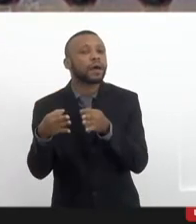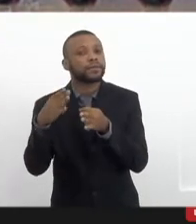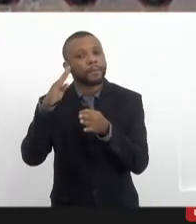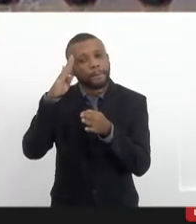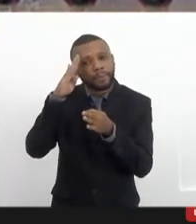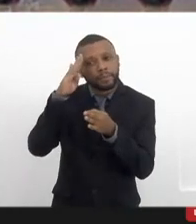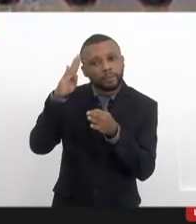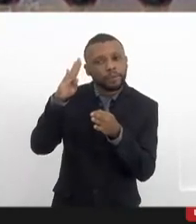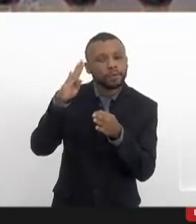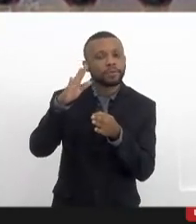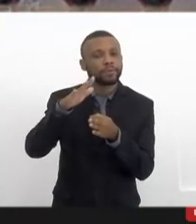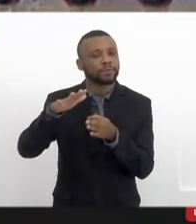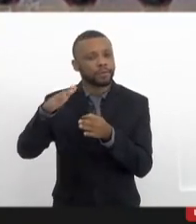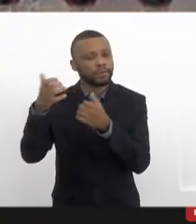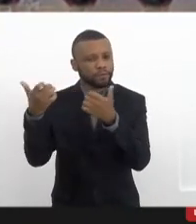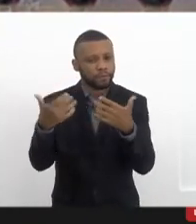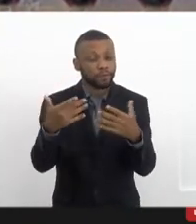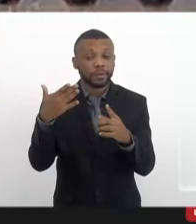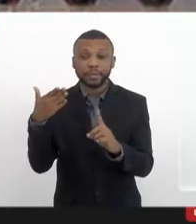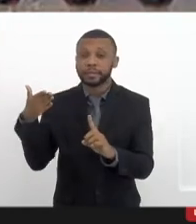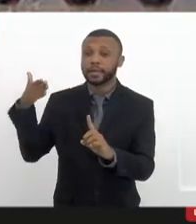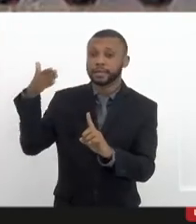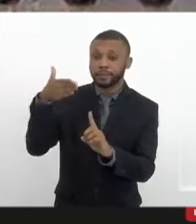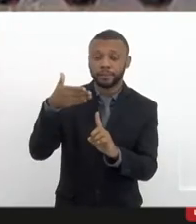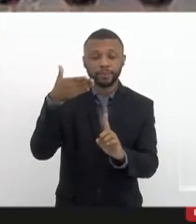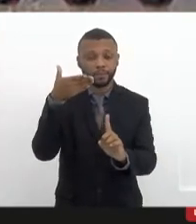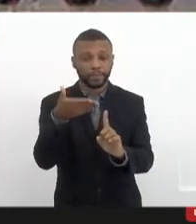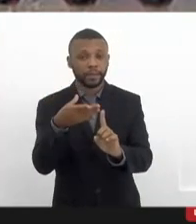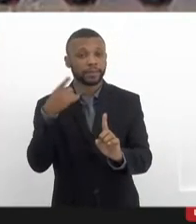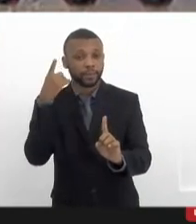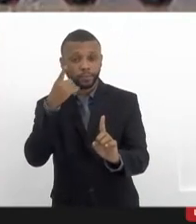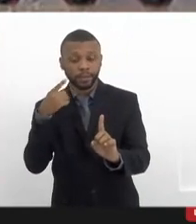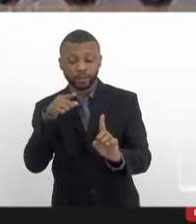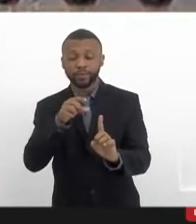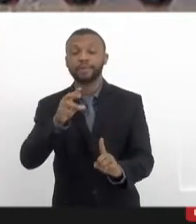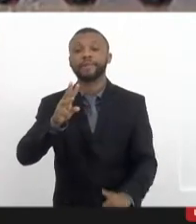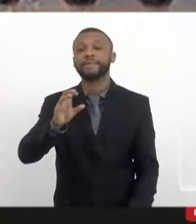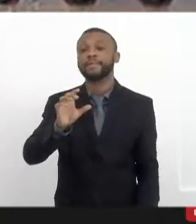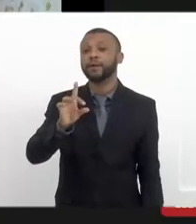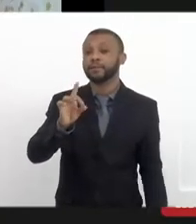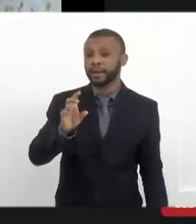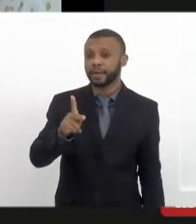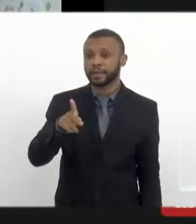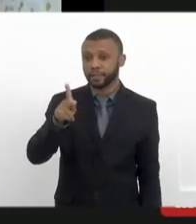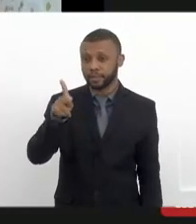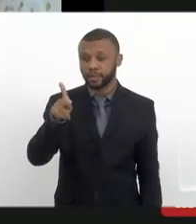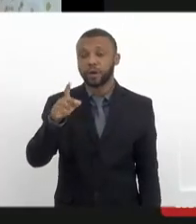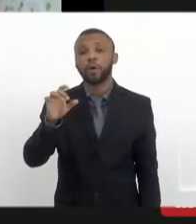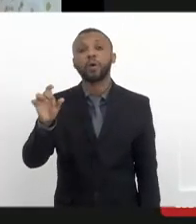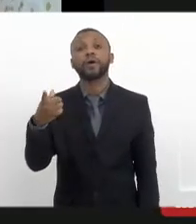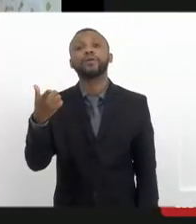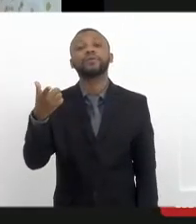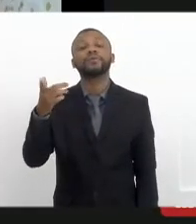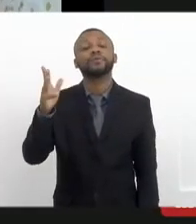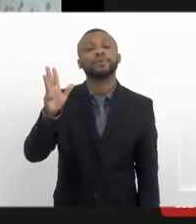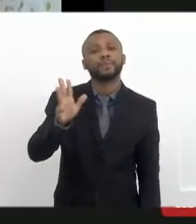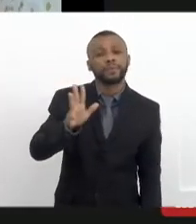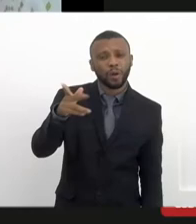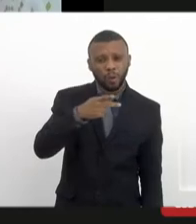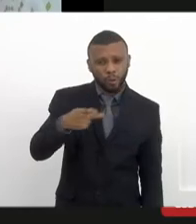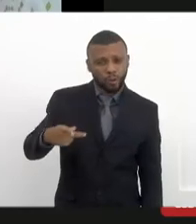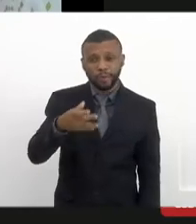Principalmente, aí eu falo diretamente para você, Valdeck, porque o ex-presidente Lula vem se colocando